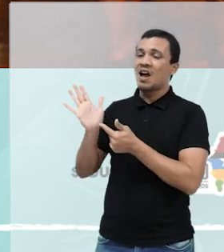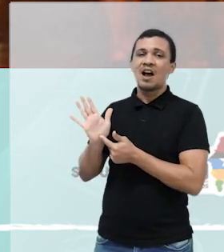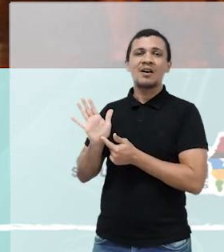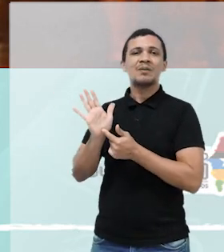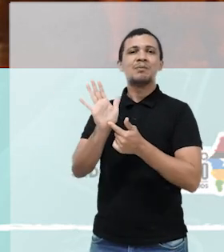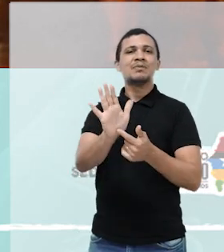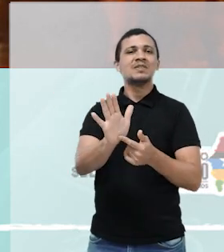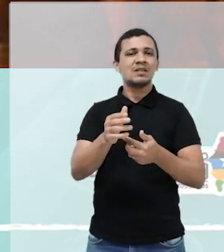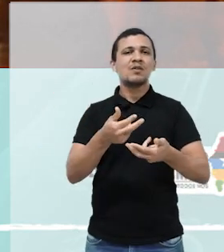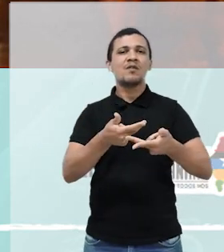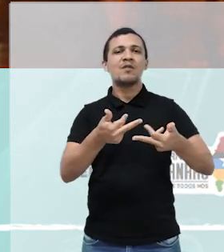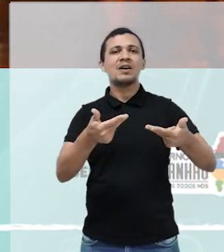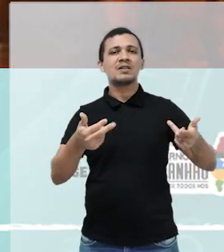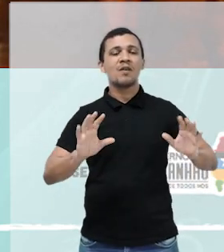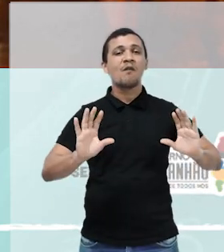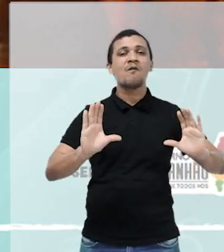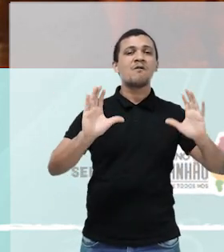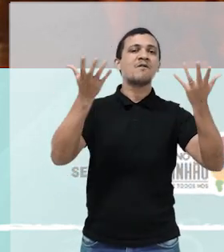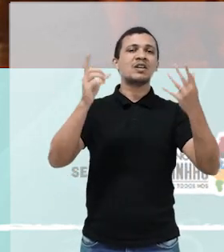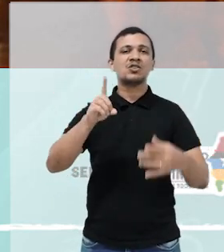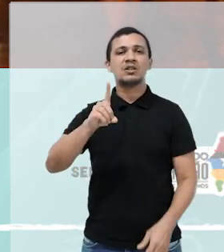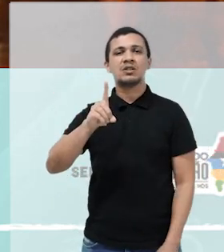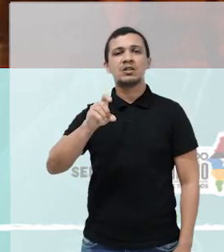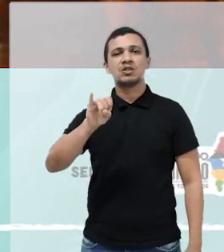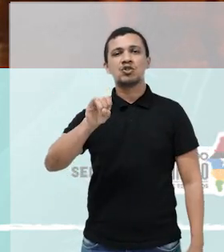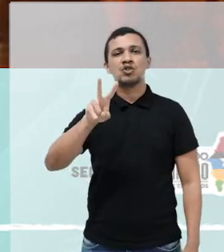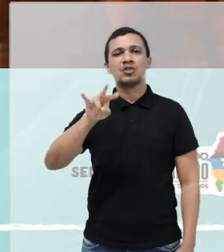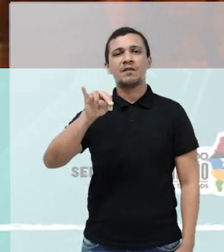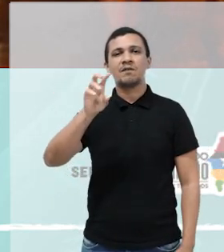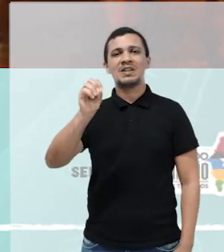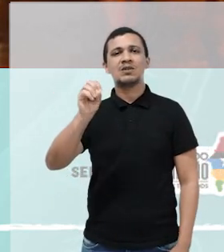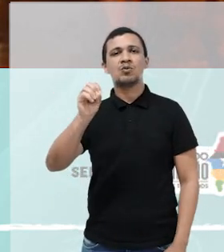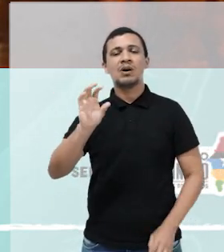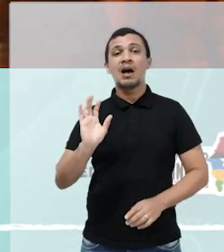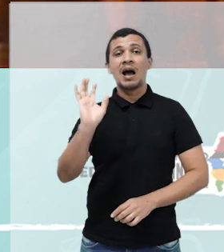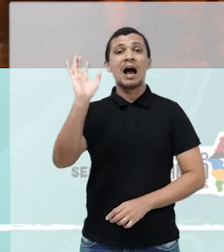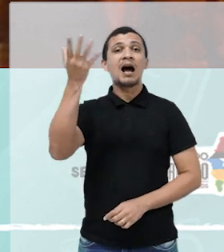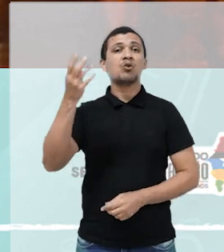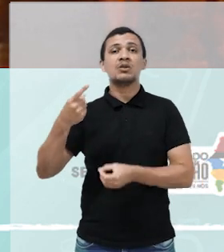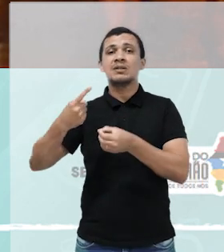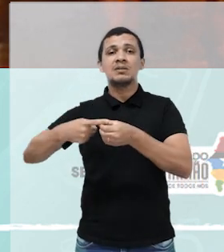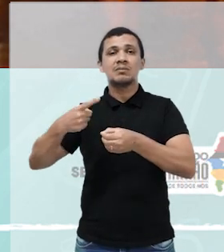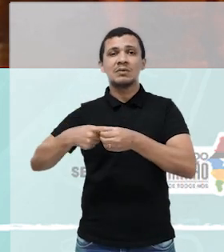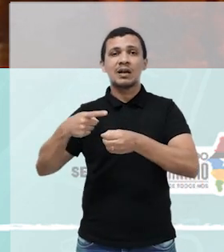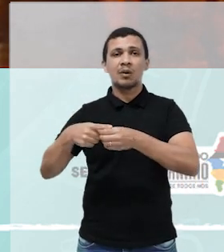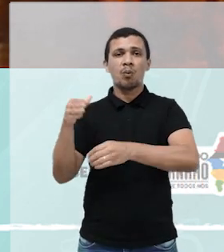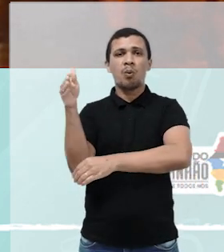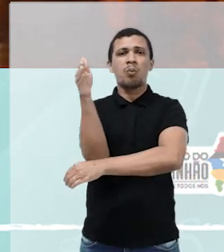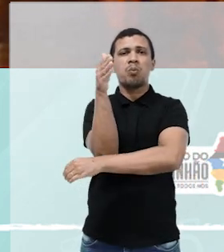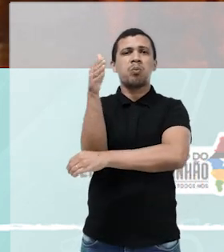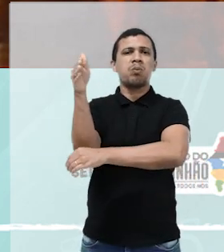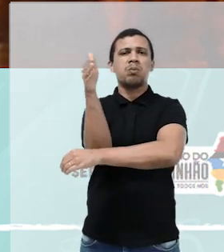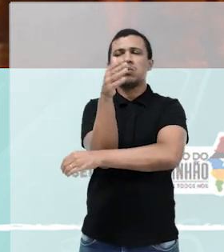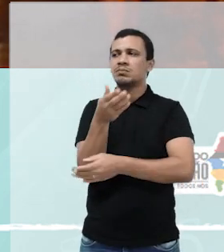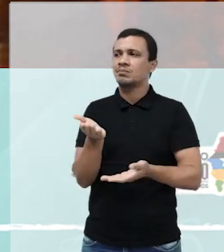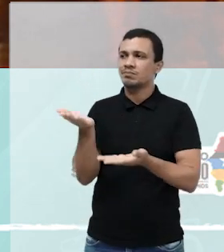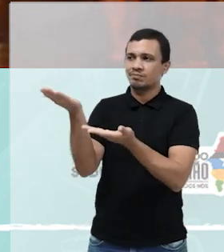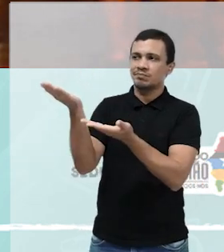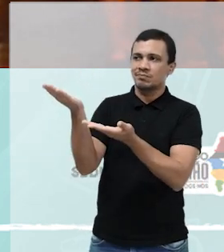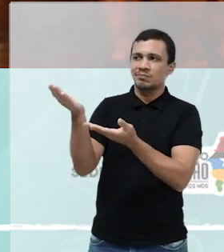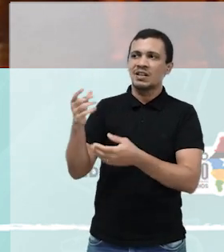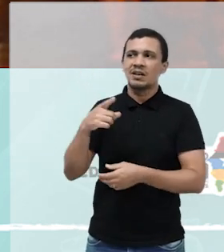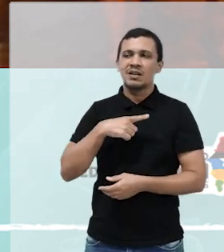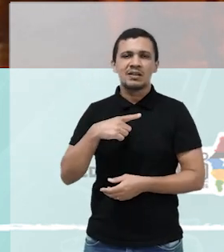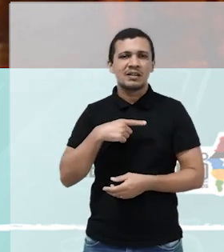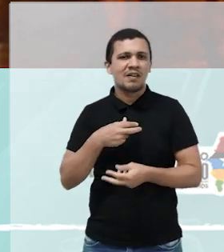dessa dança, que é a festa do divino, que acontece na região de Alcântara, na época de Santo Antônio, São Benedito, Nossa Senhora da Conceição.